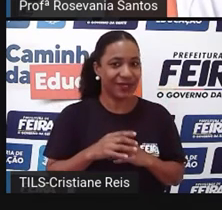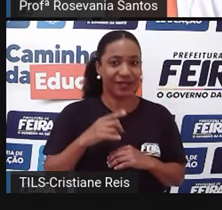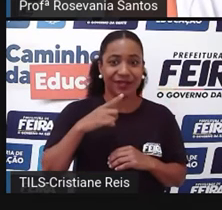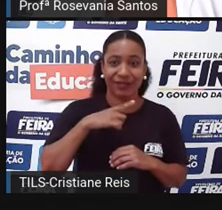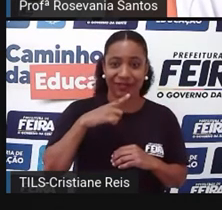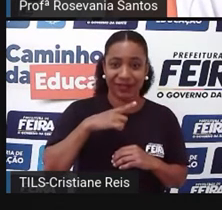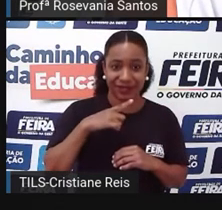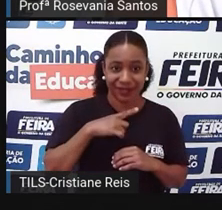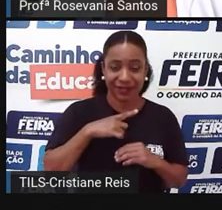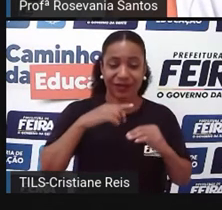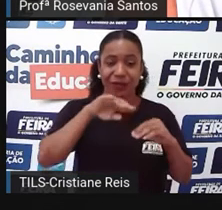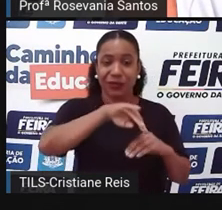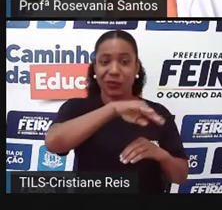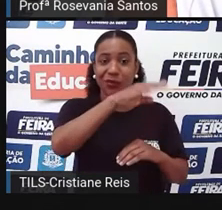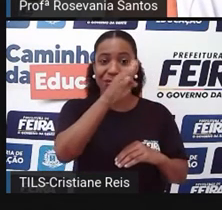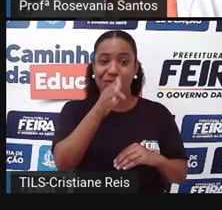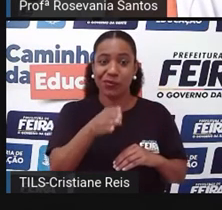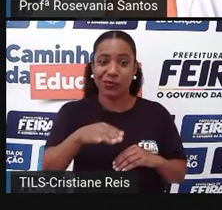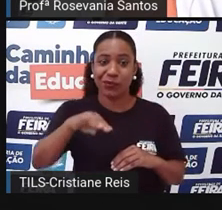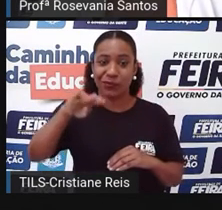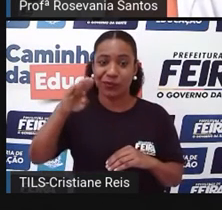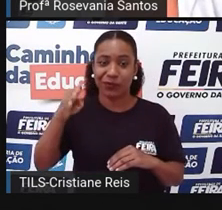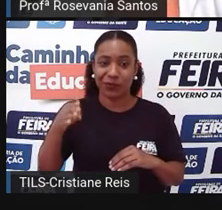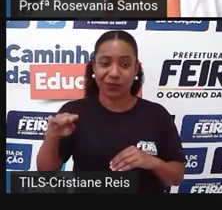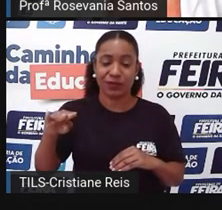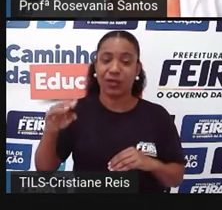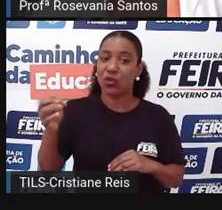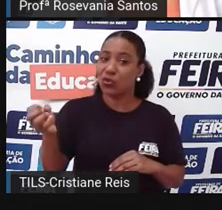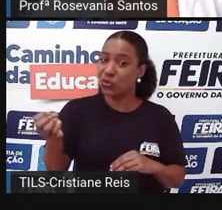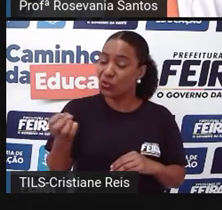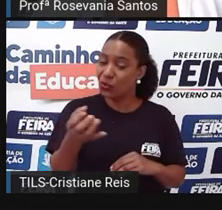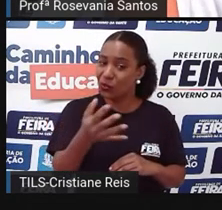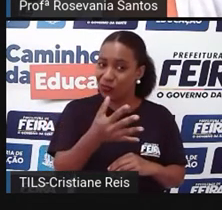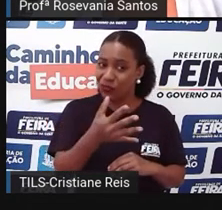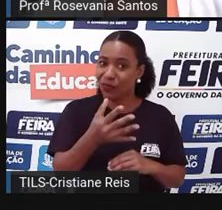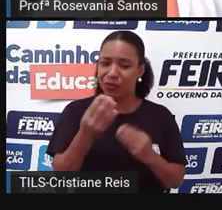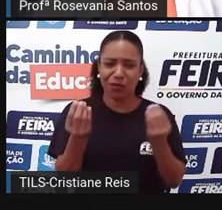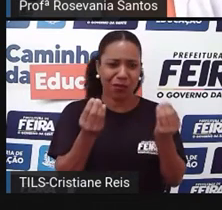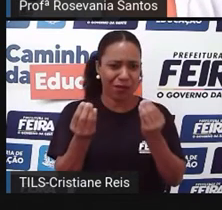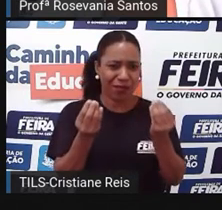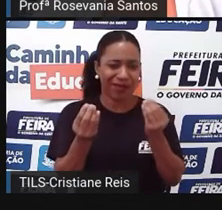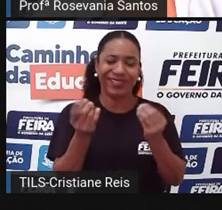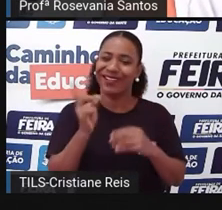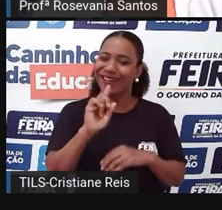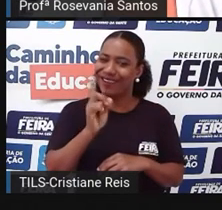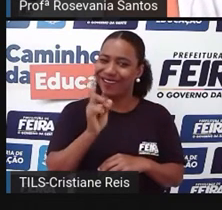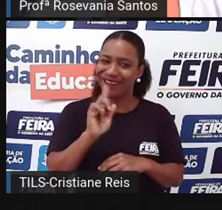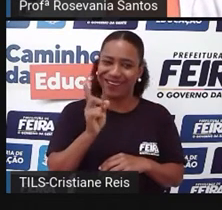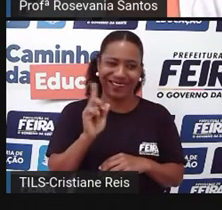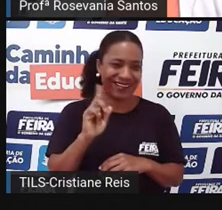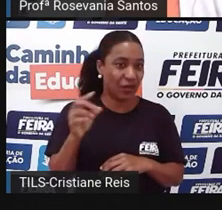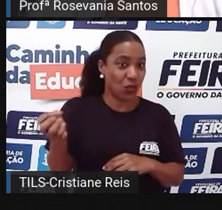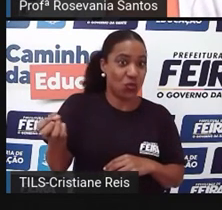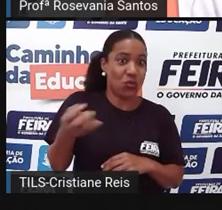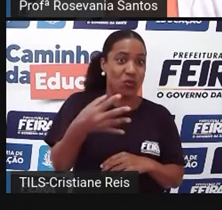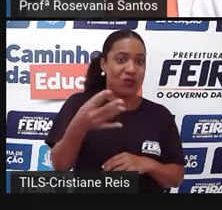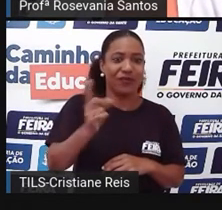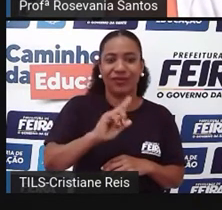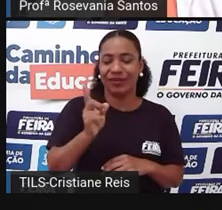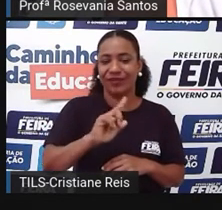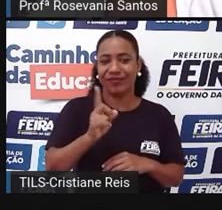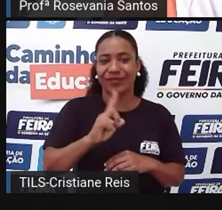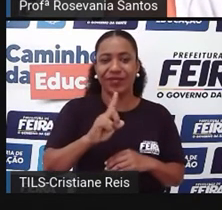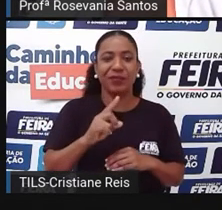categoria de relevo relativamente recente. Oxê, começou agora? Não, gente. É porque ela é um